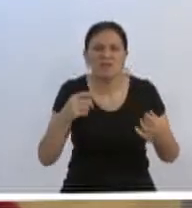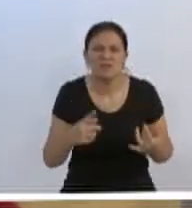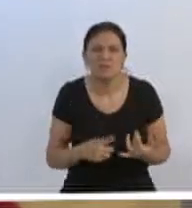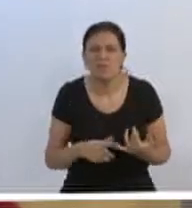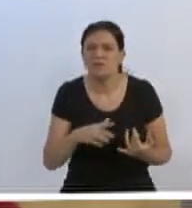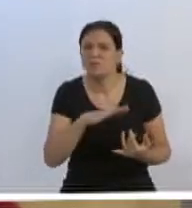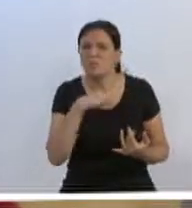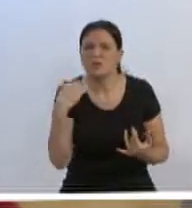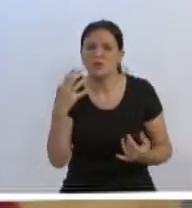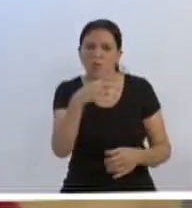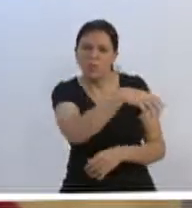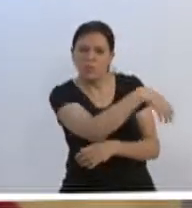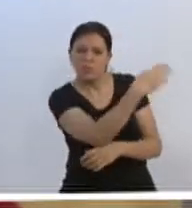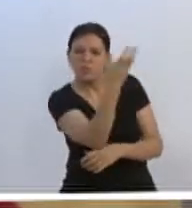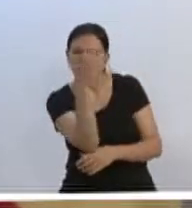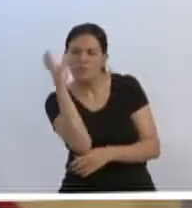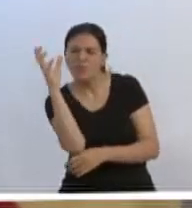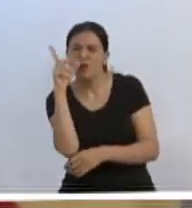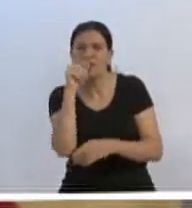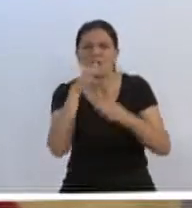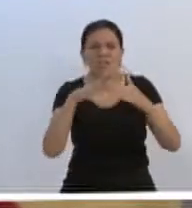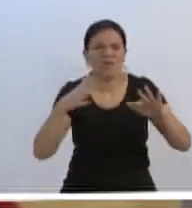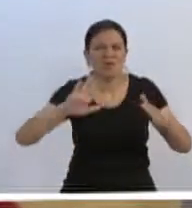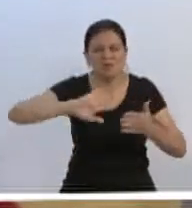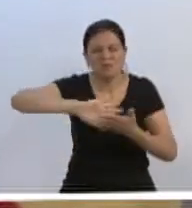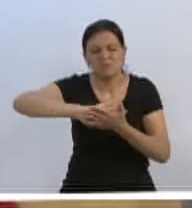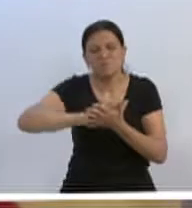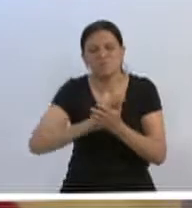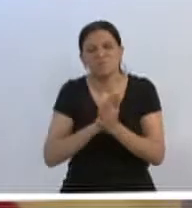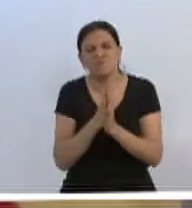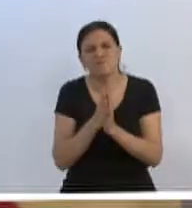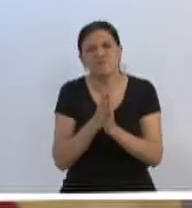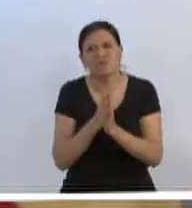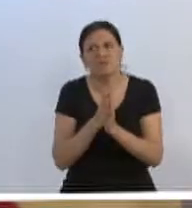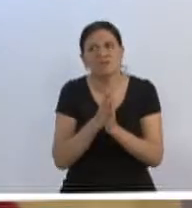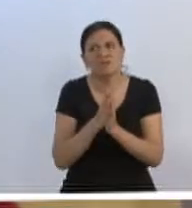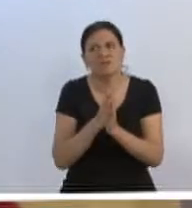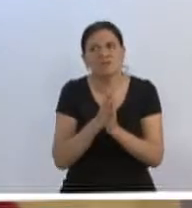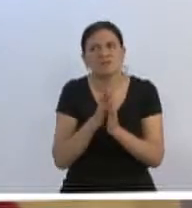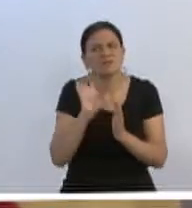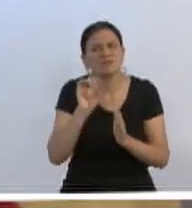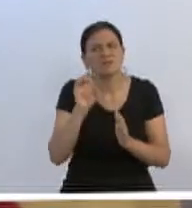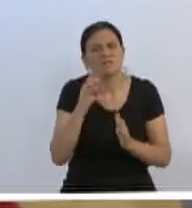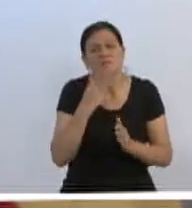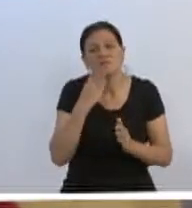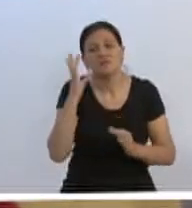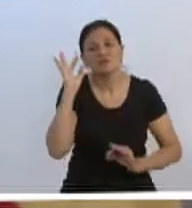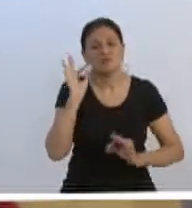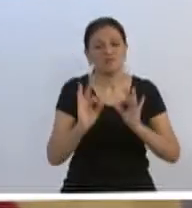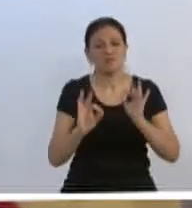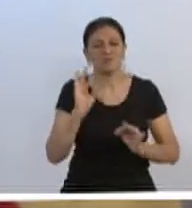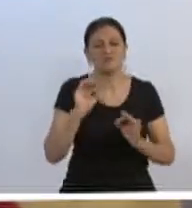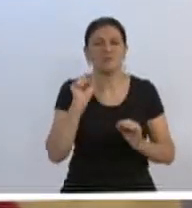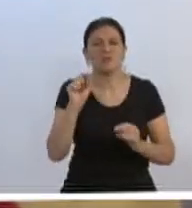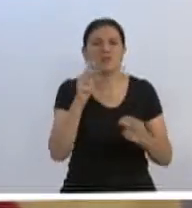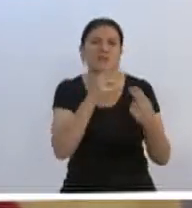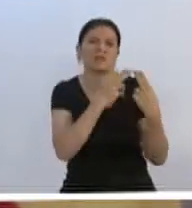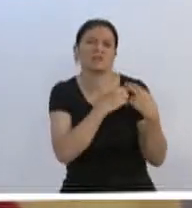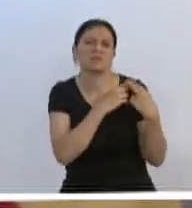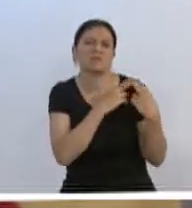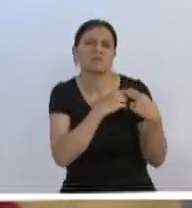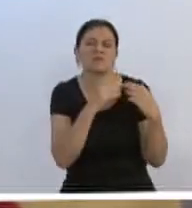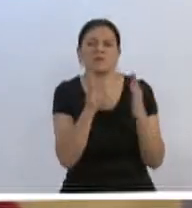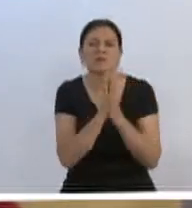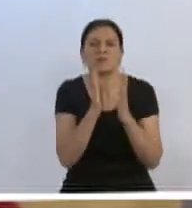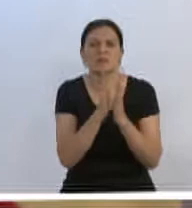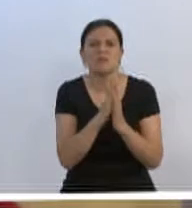morreram, a natureza, o meio ambiente, os rios, enfim, tudo destruído. Só nos resta exigir justiça com relação aos possíveis responsáveis e orarmos